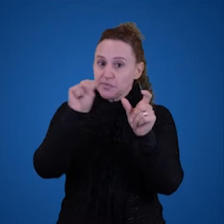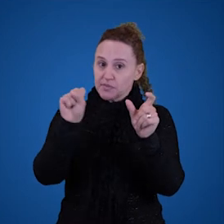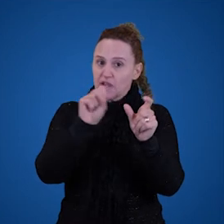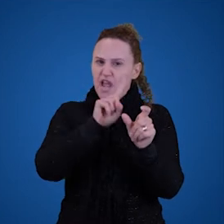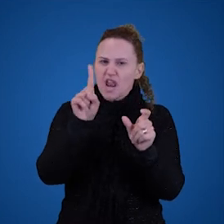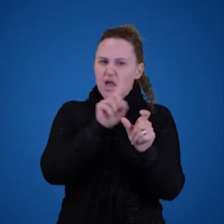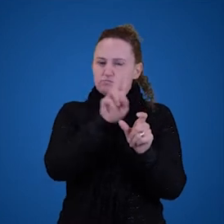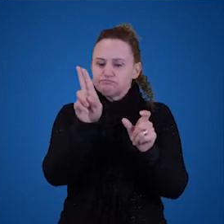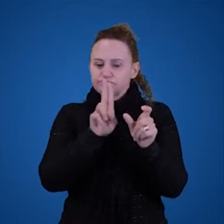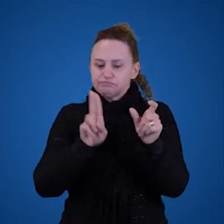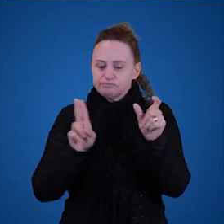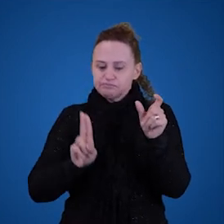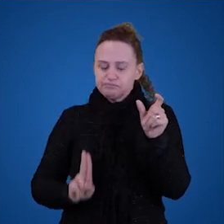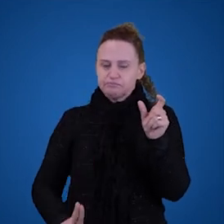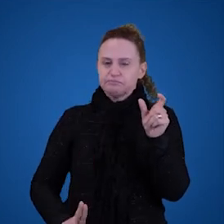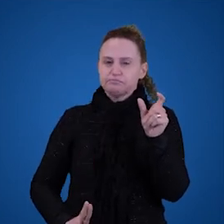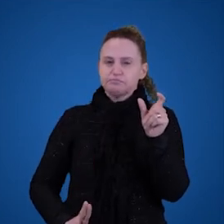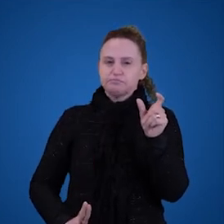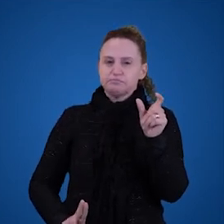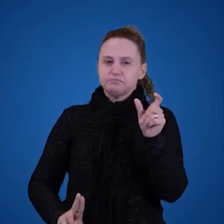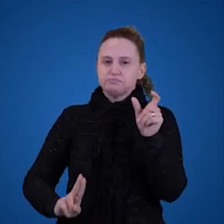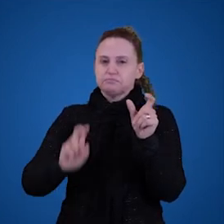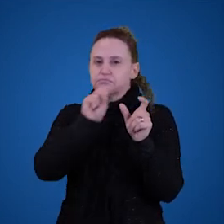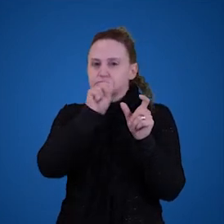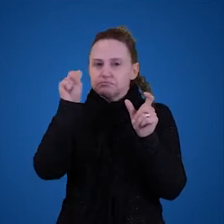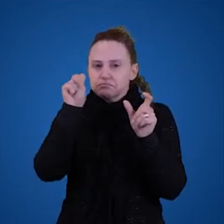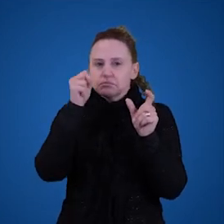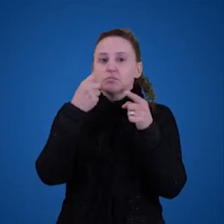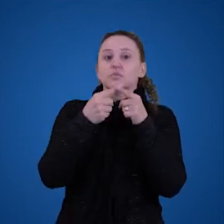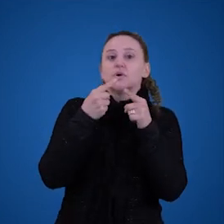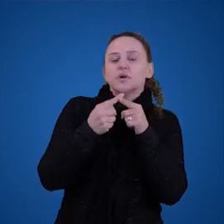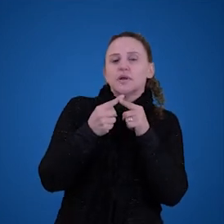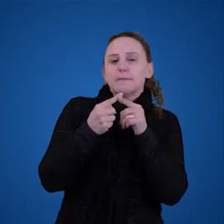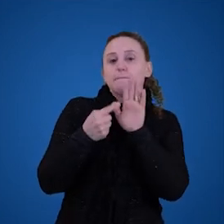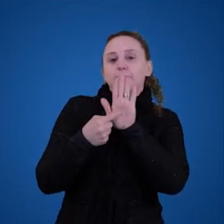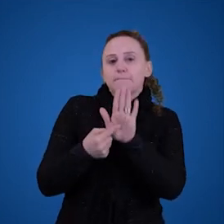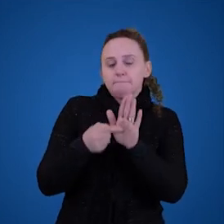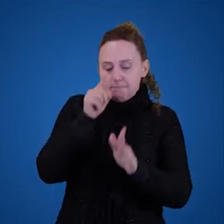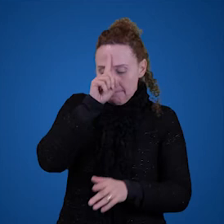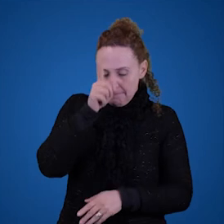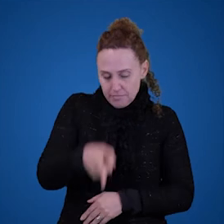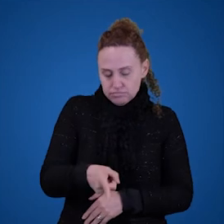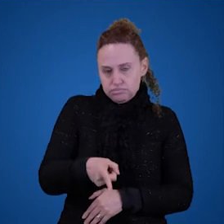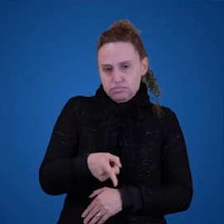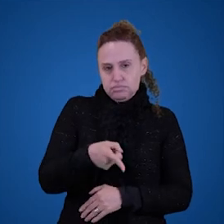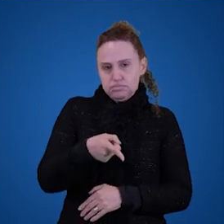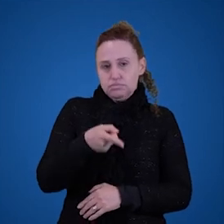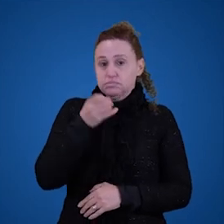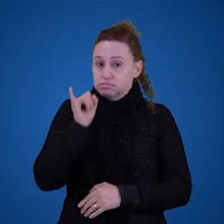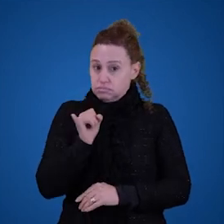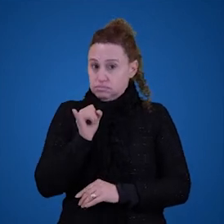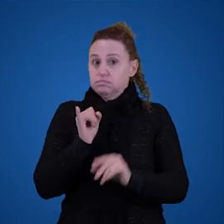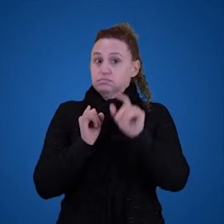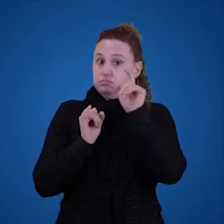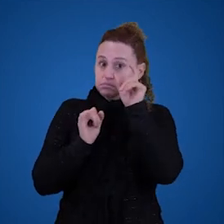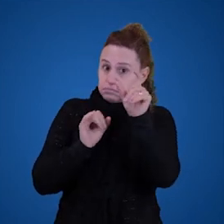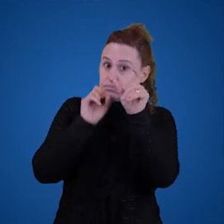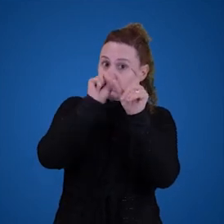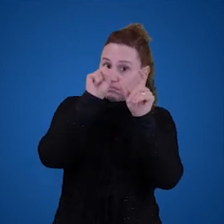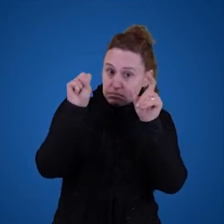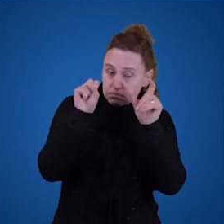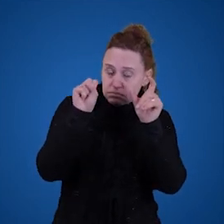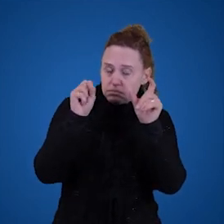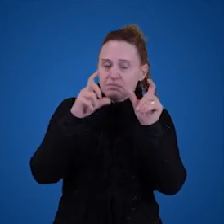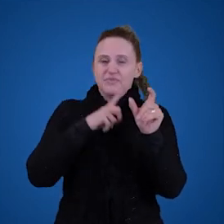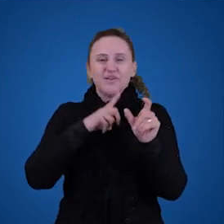objetos ficcionais têm significado porque apontam objetos. se é um termo singular então